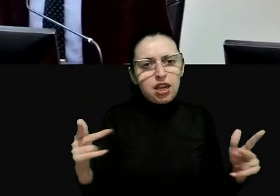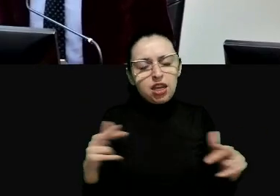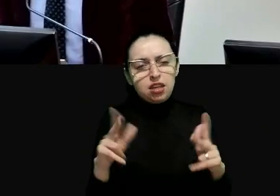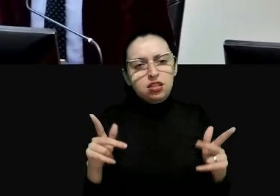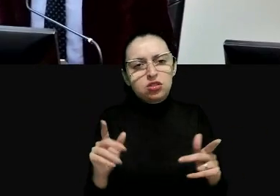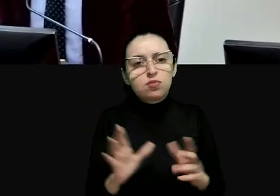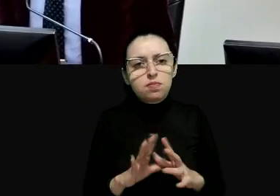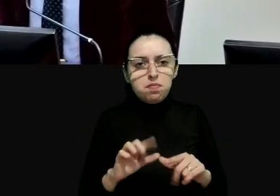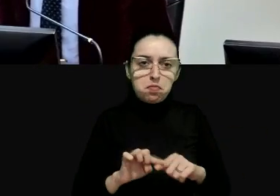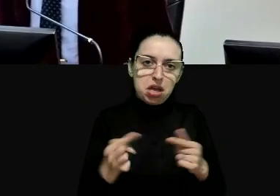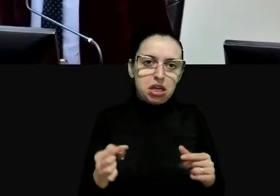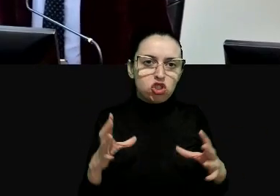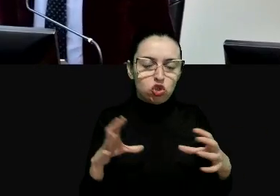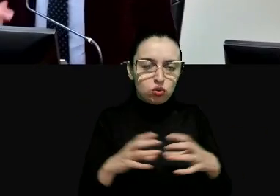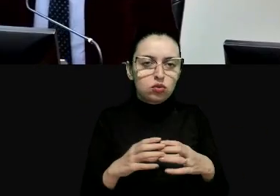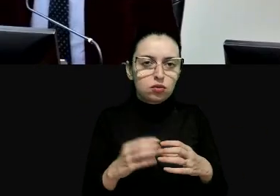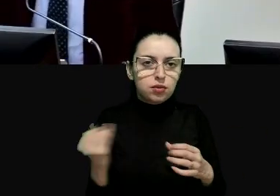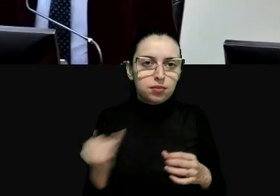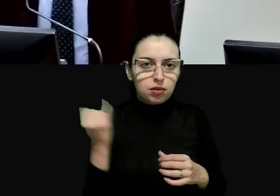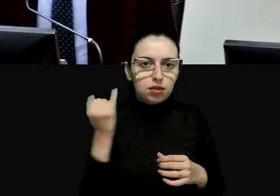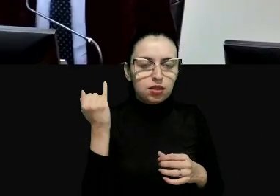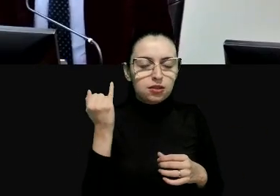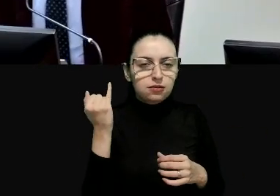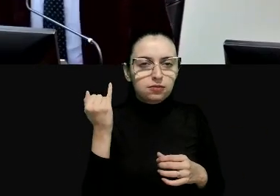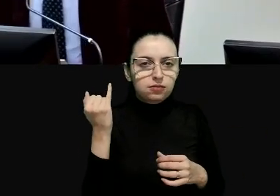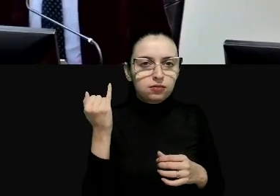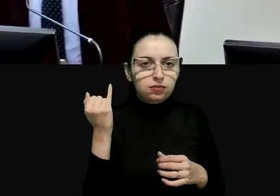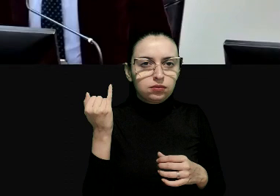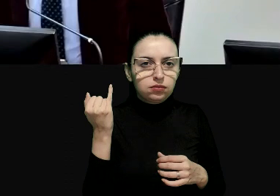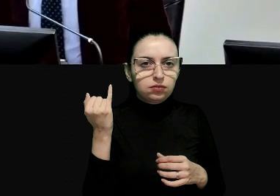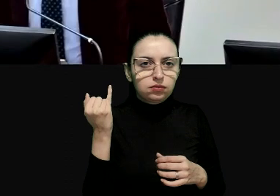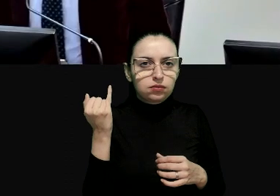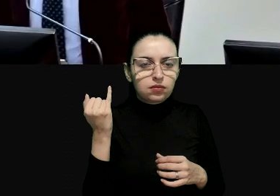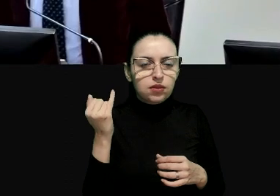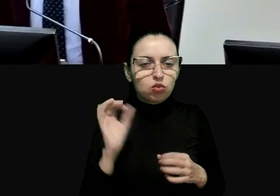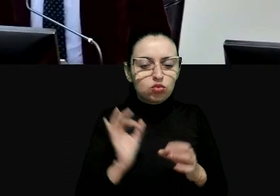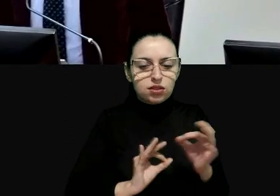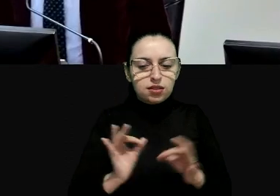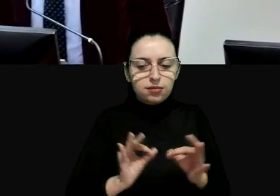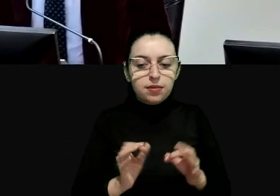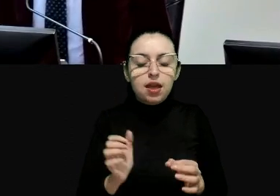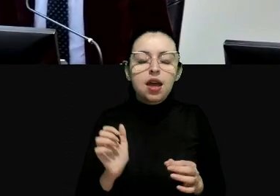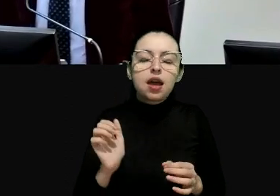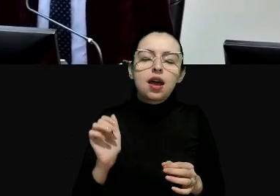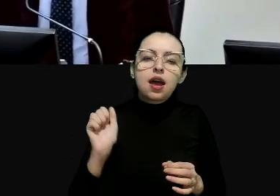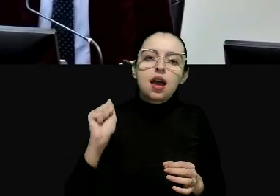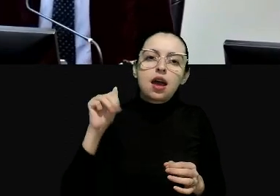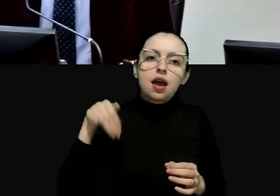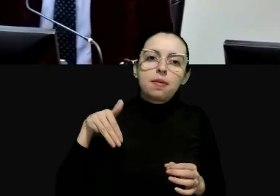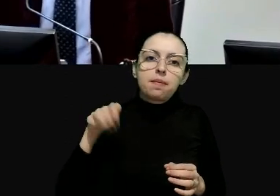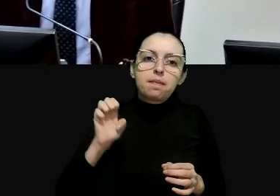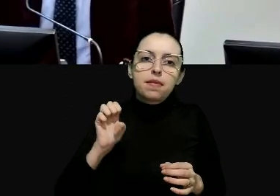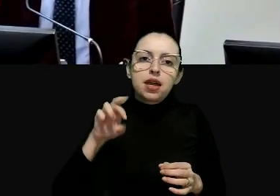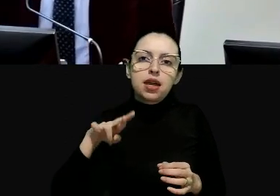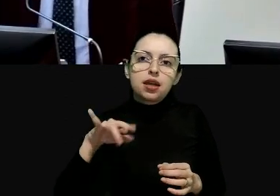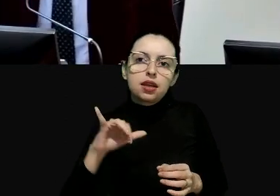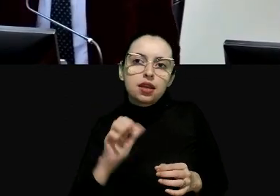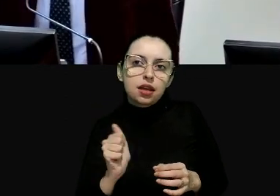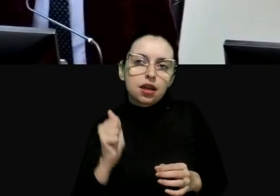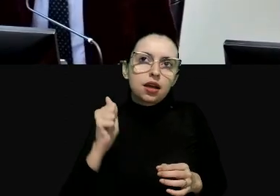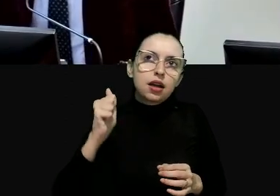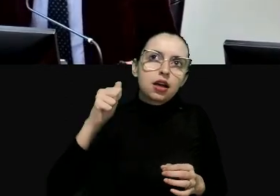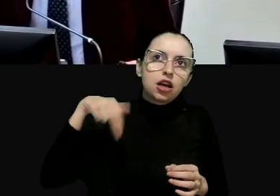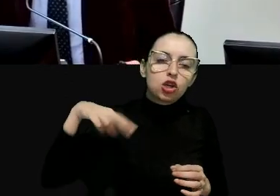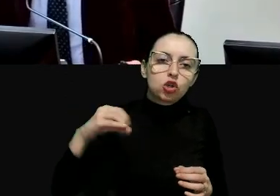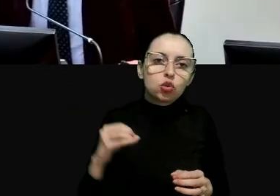regional mas este desarrollo se adiciona o sistema interamericano de direitos humanos e